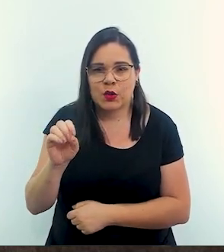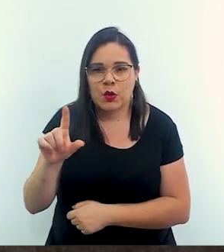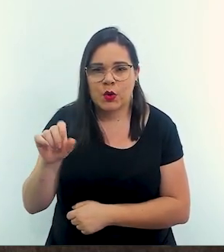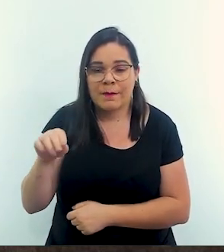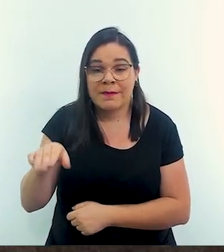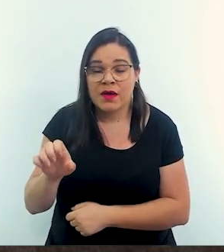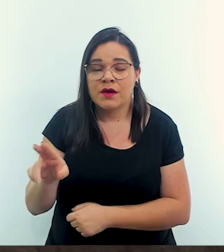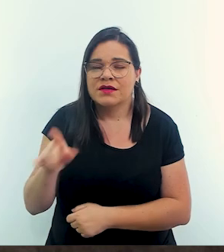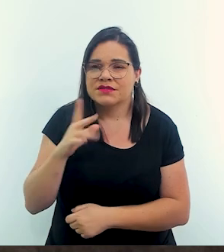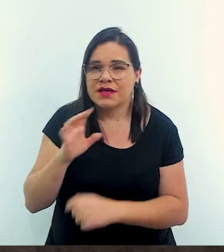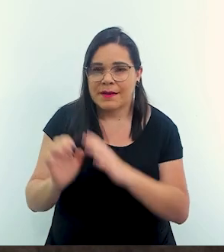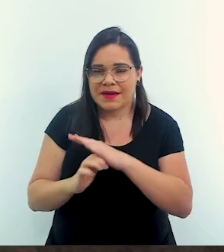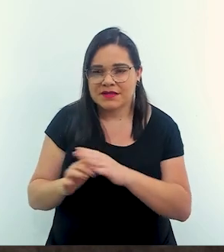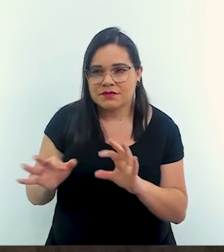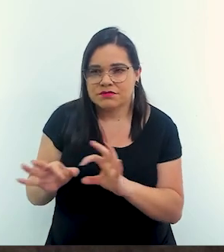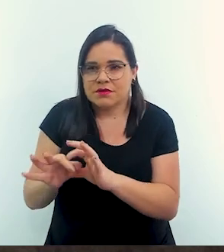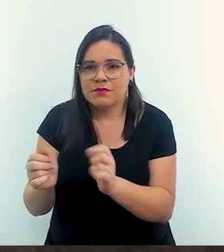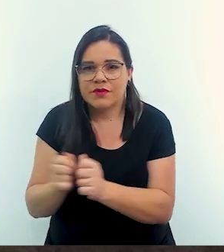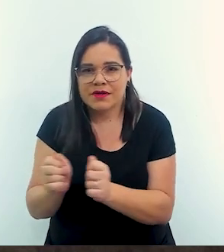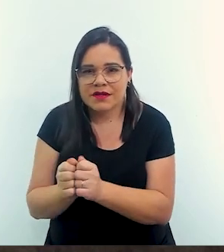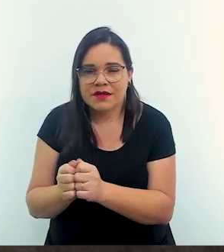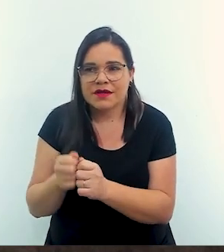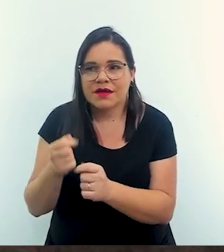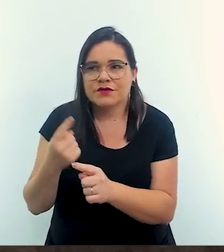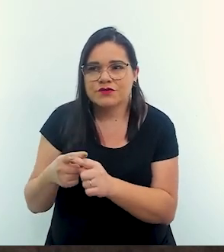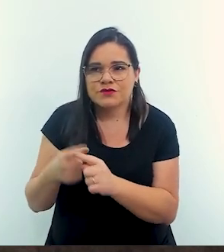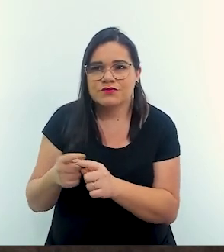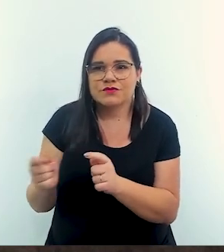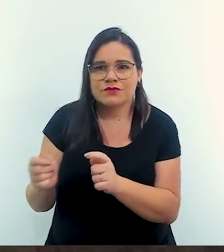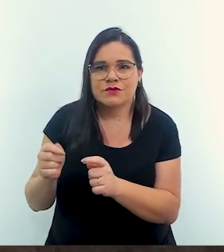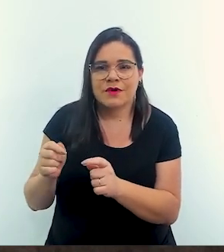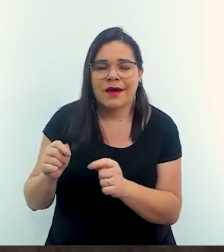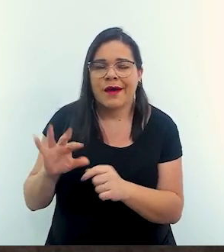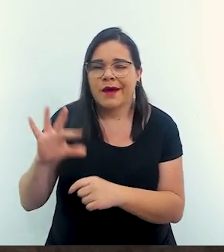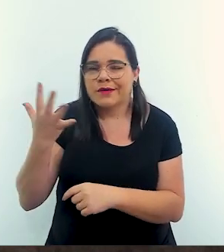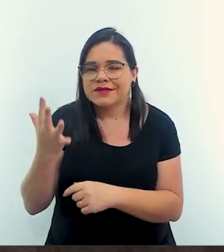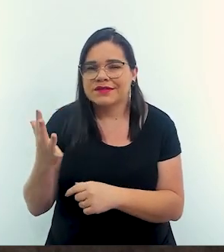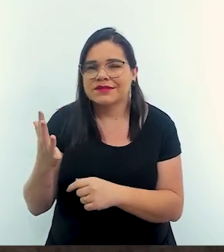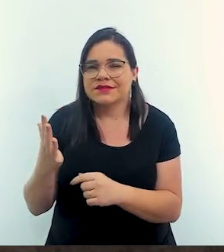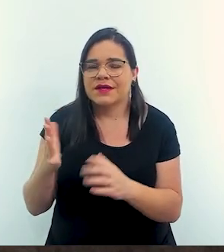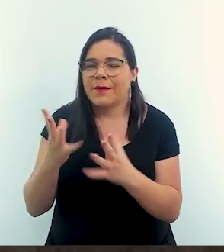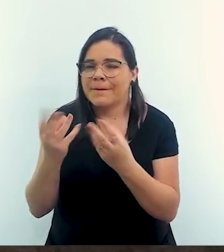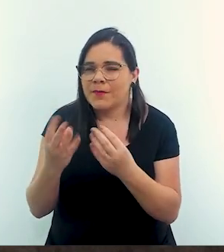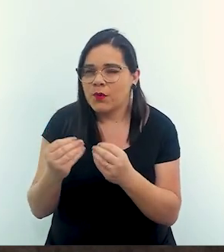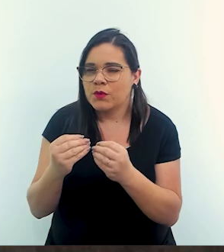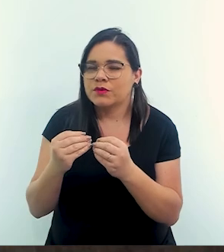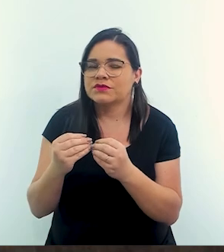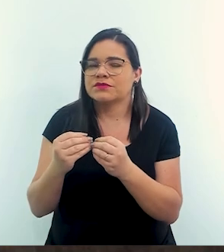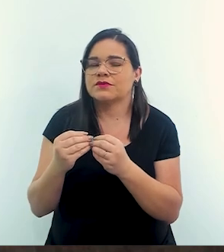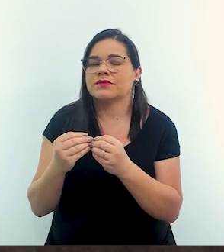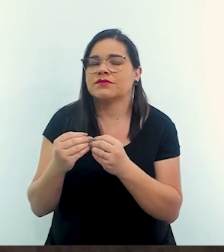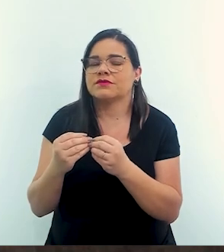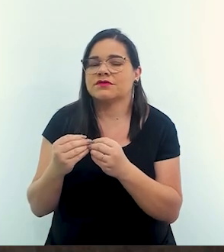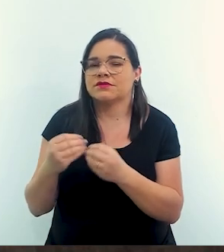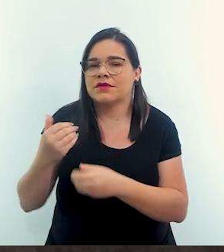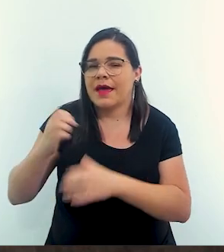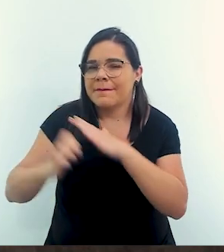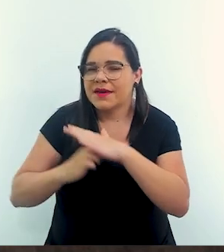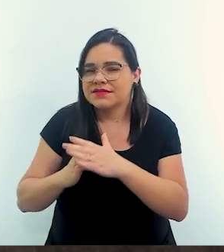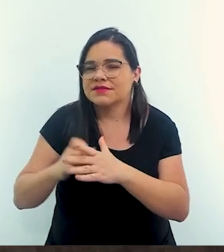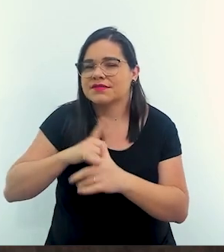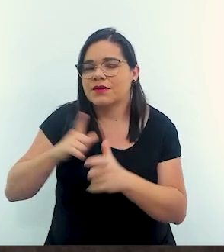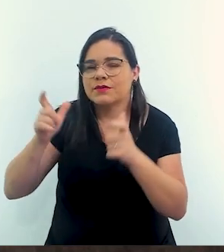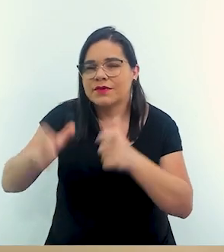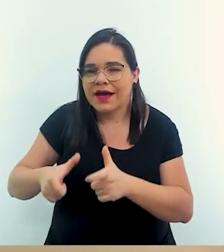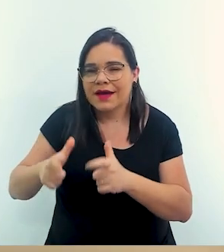articulação do empresariado foi porque atingiu uma área onde muitos desses empresários tem suas casas de veraneio porque é um lugar